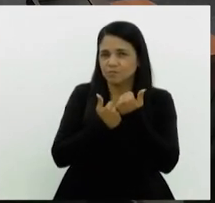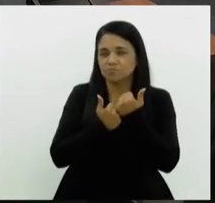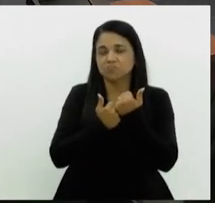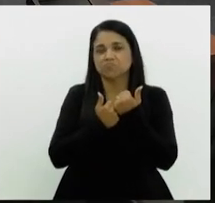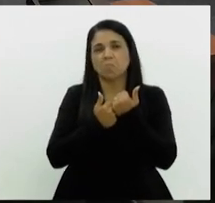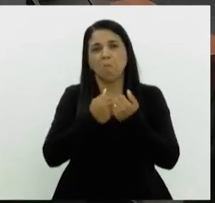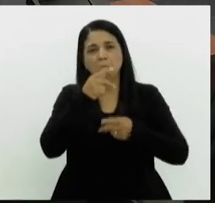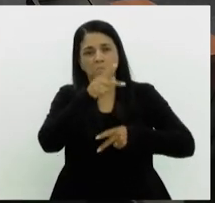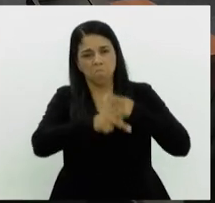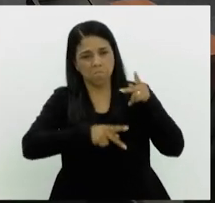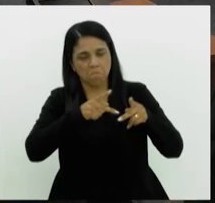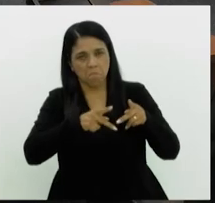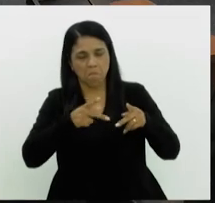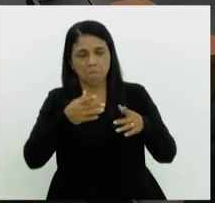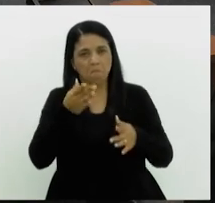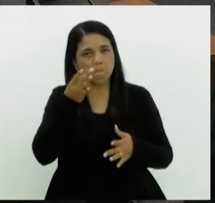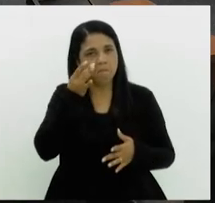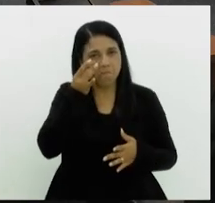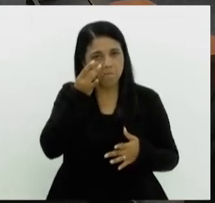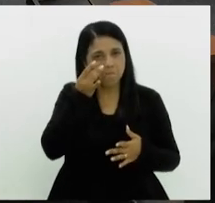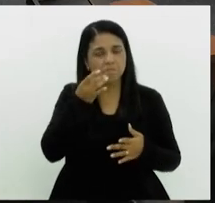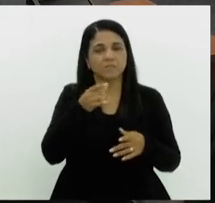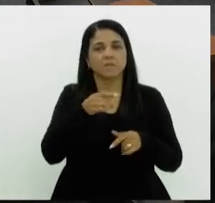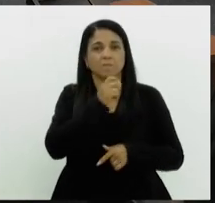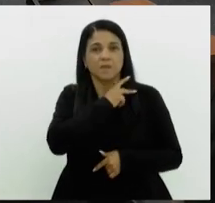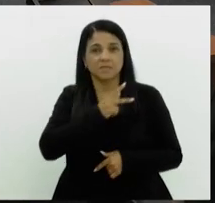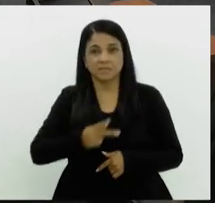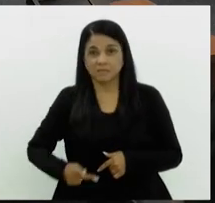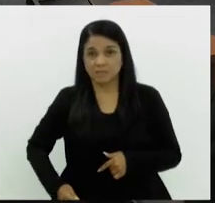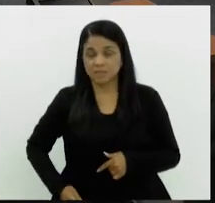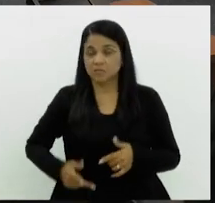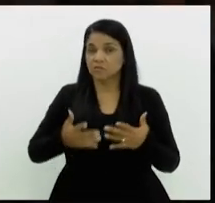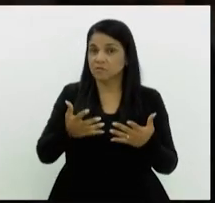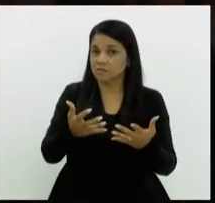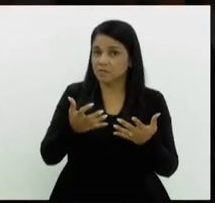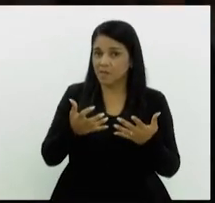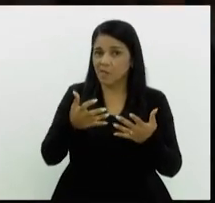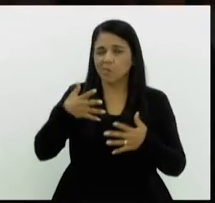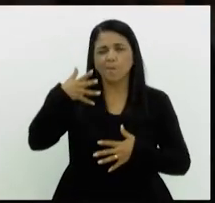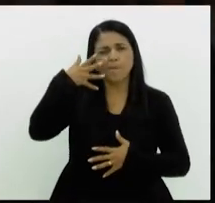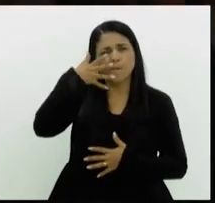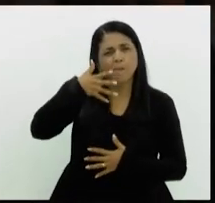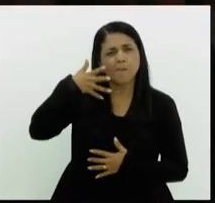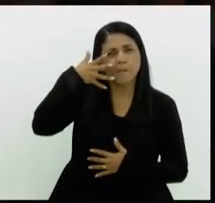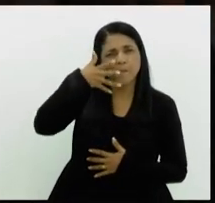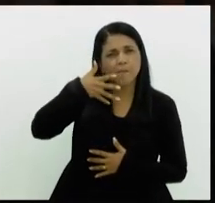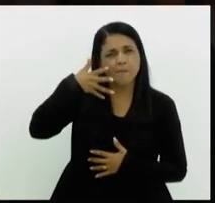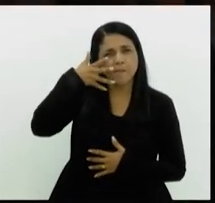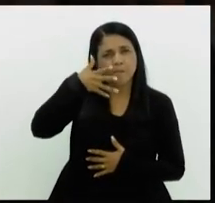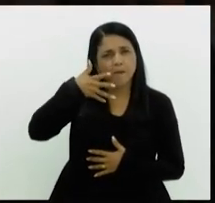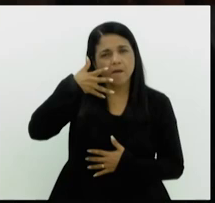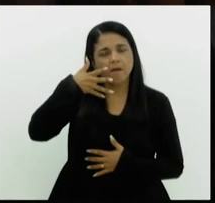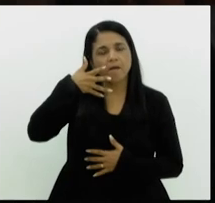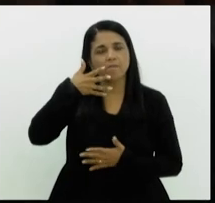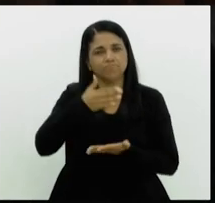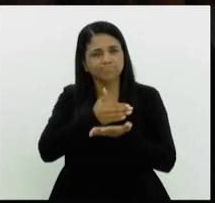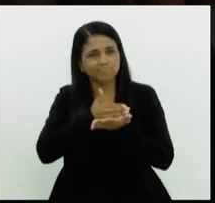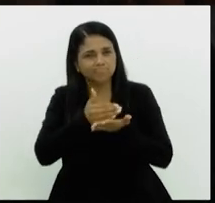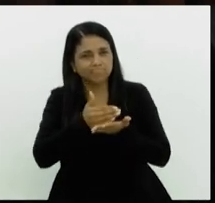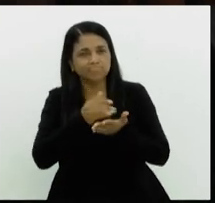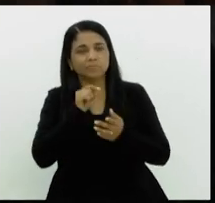presente. Senhor presidente, eu quero iniciar a minha fala sobre